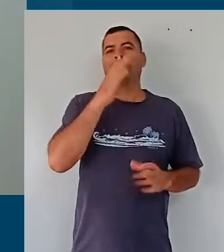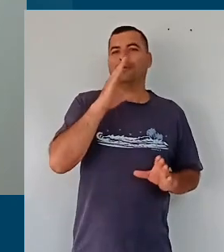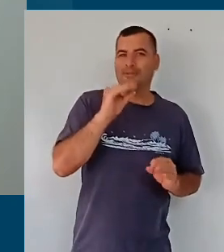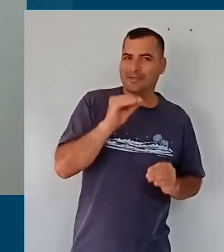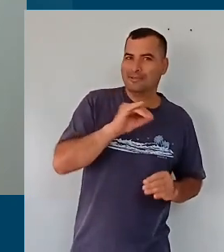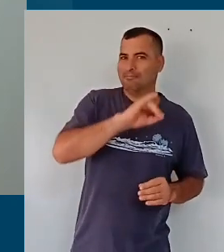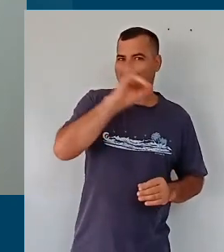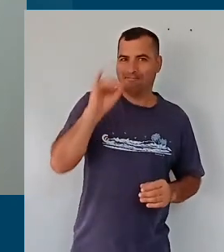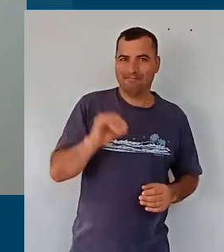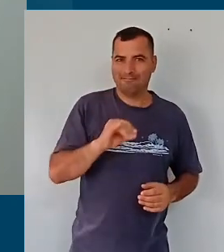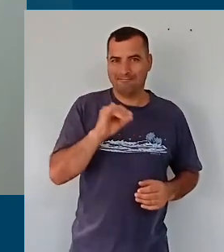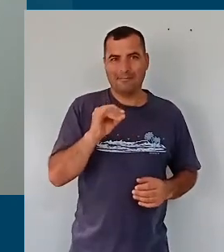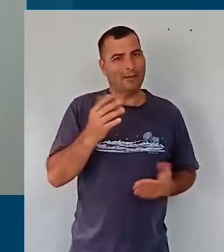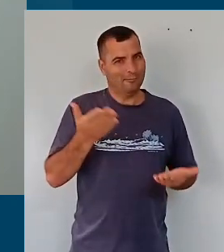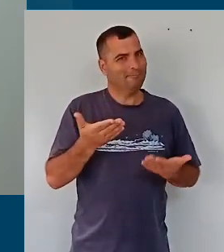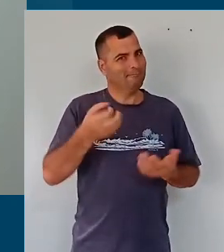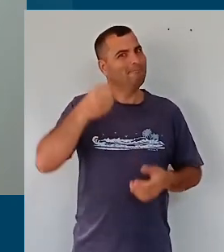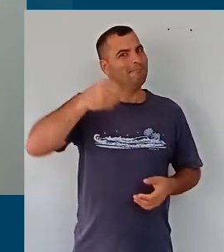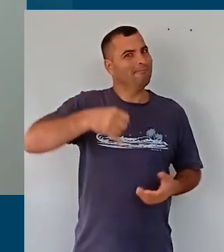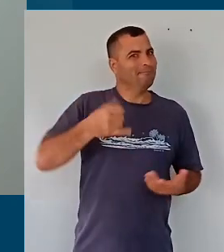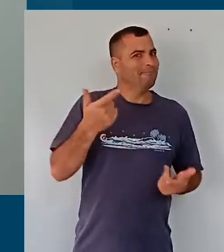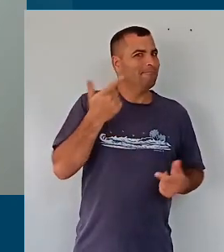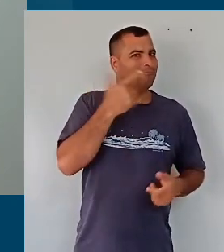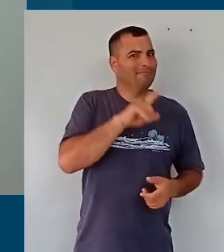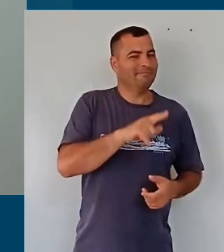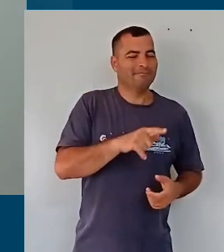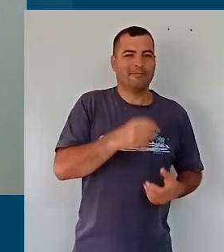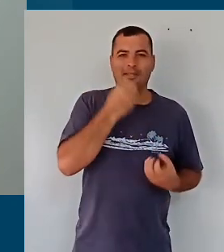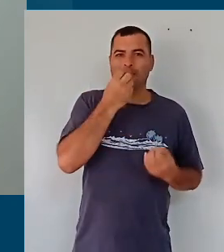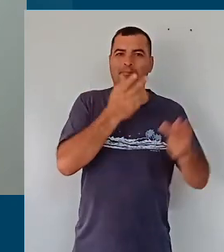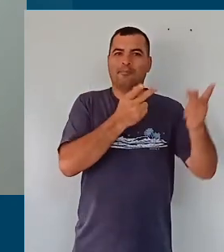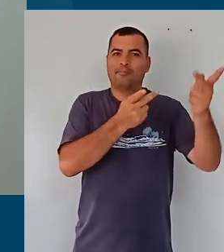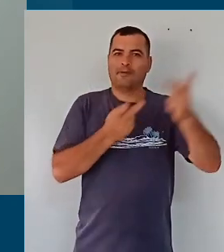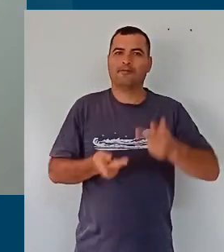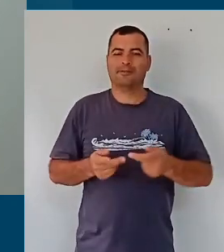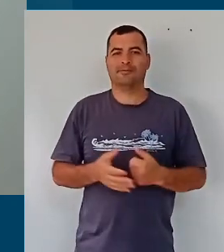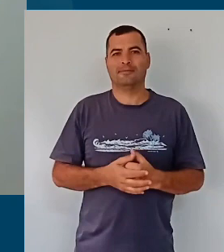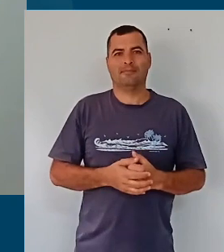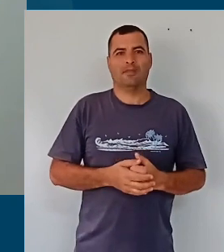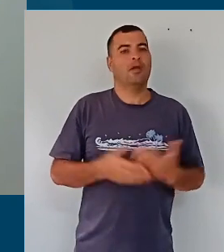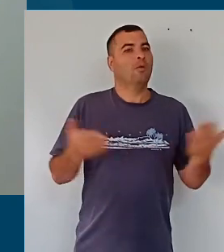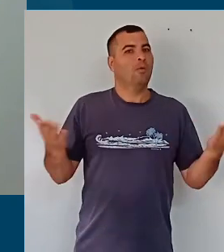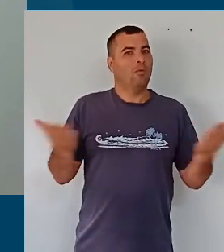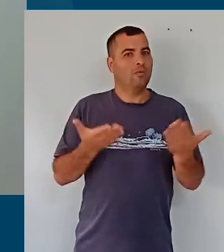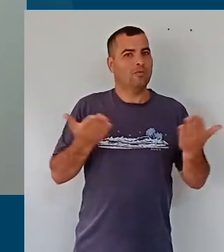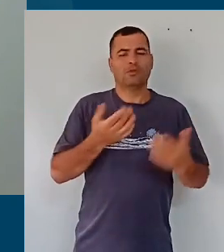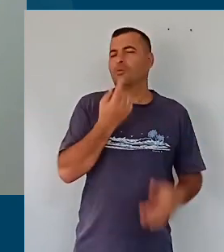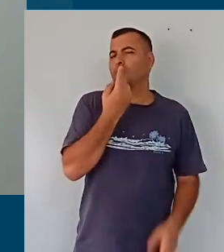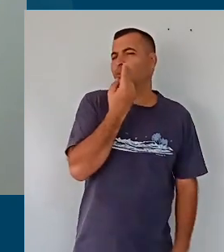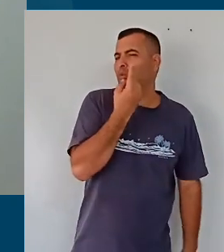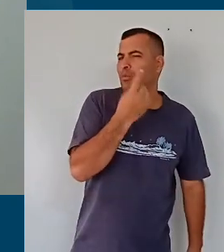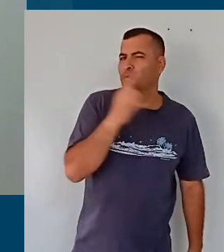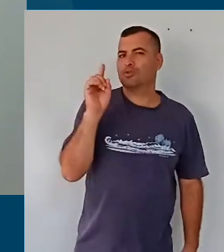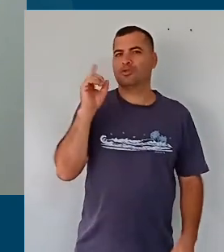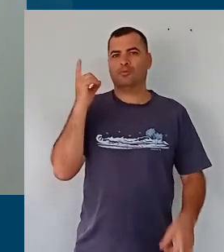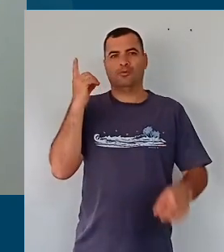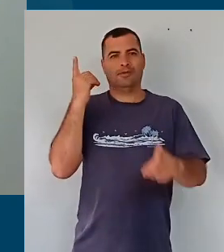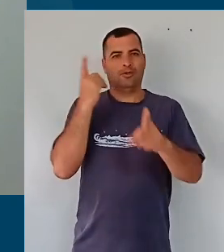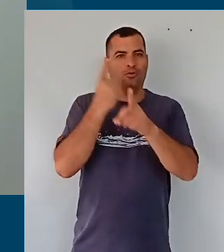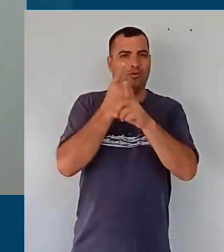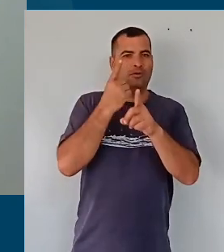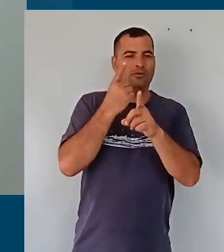Olá, boa noite. Agora sim, sejam bem-vindos. Chegamos ao nosso último